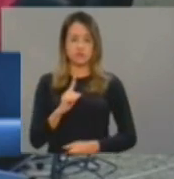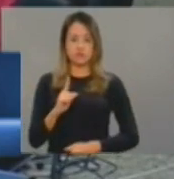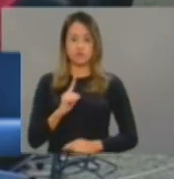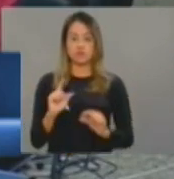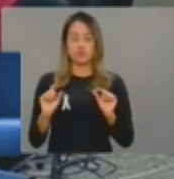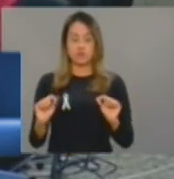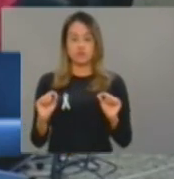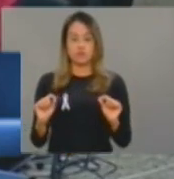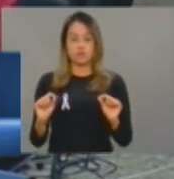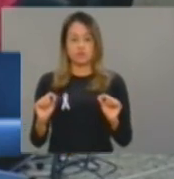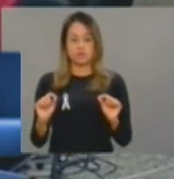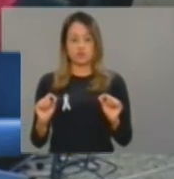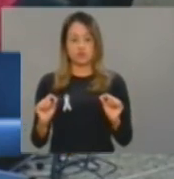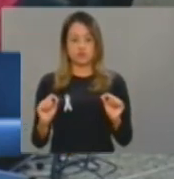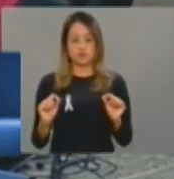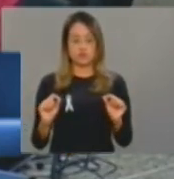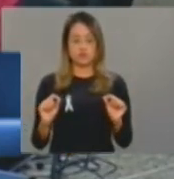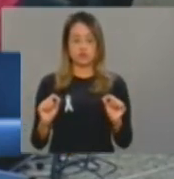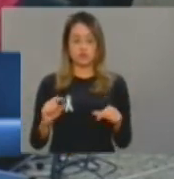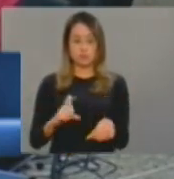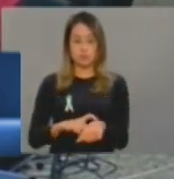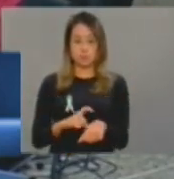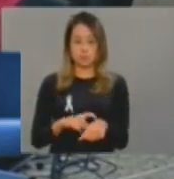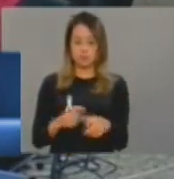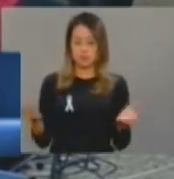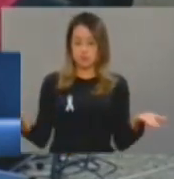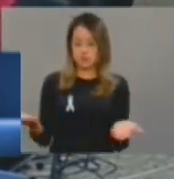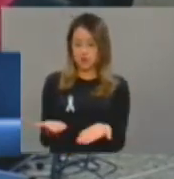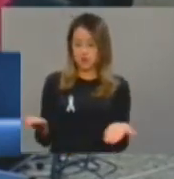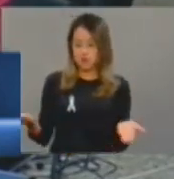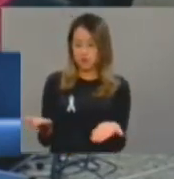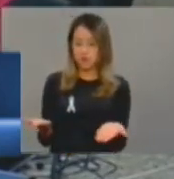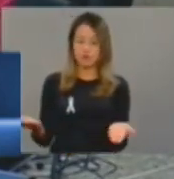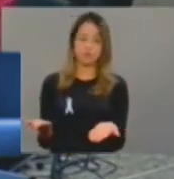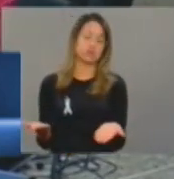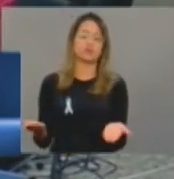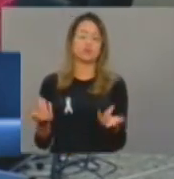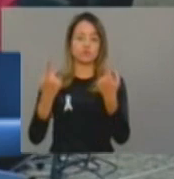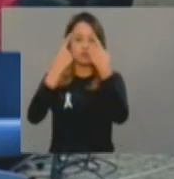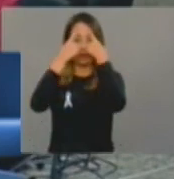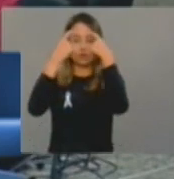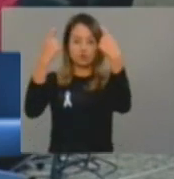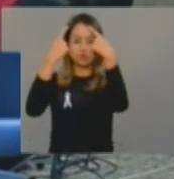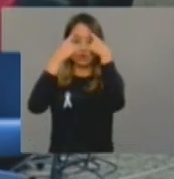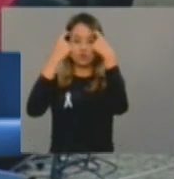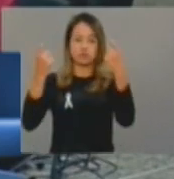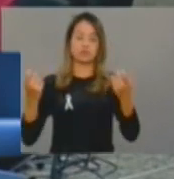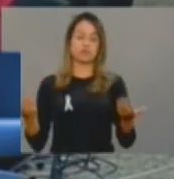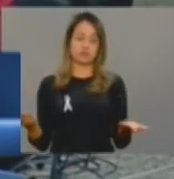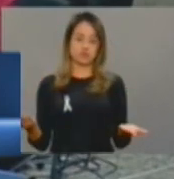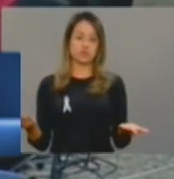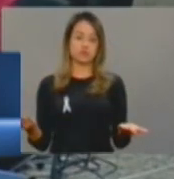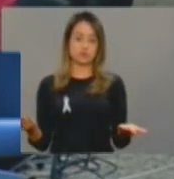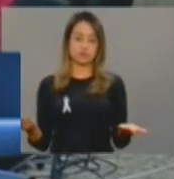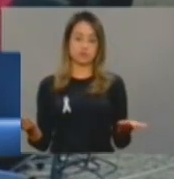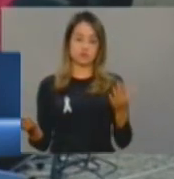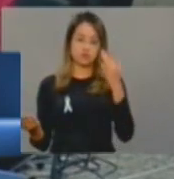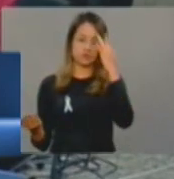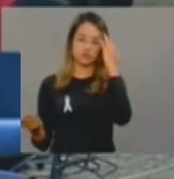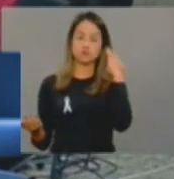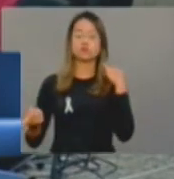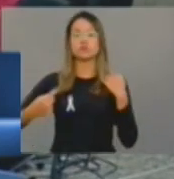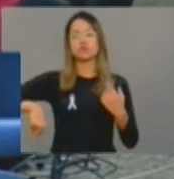da situação, do fenômeno, inclusive, da violência juvenil, nos